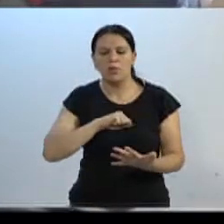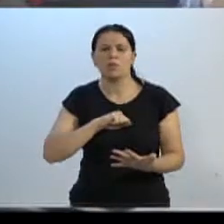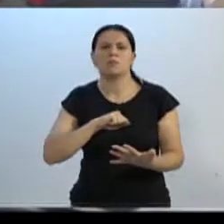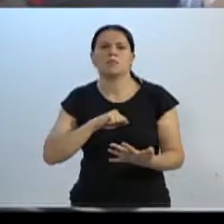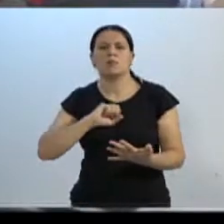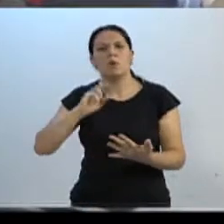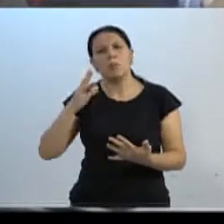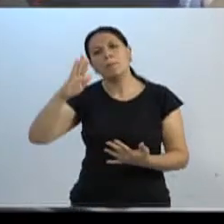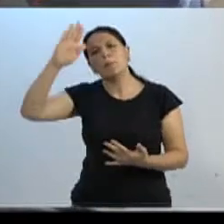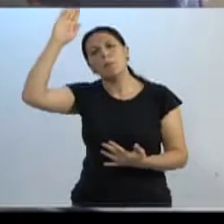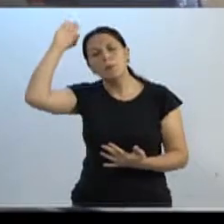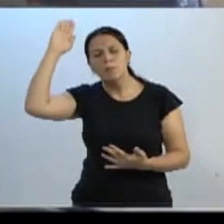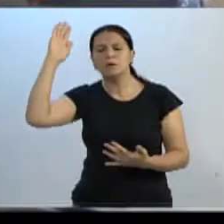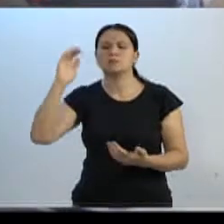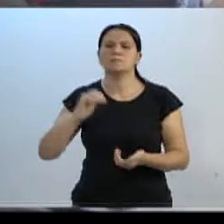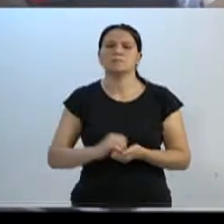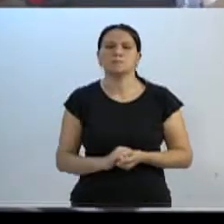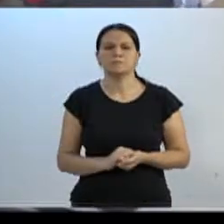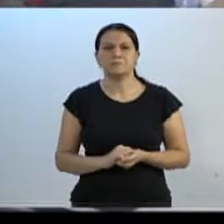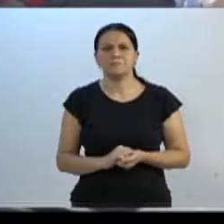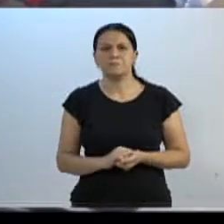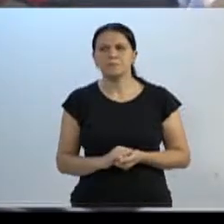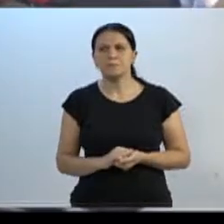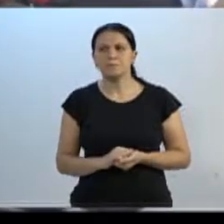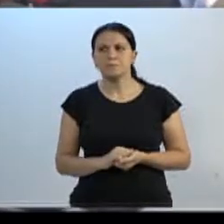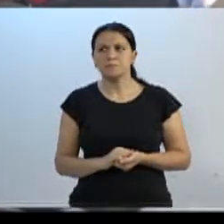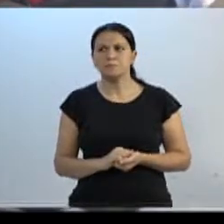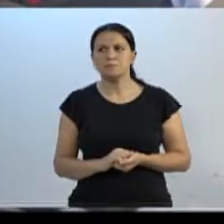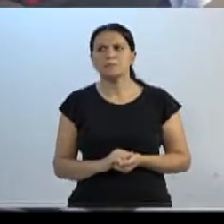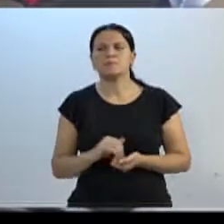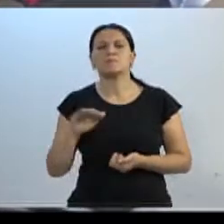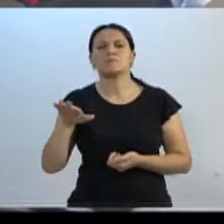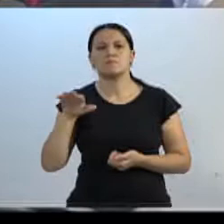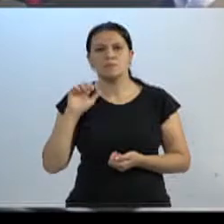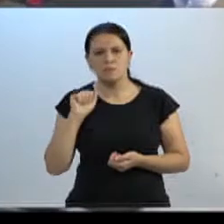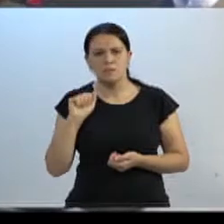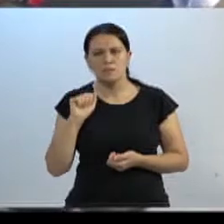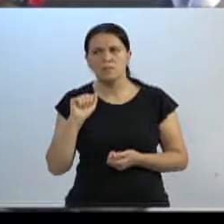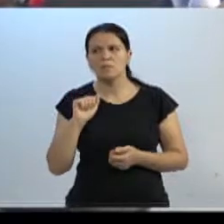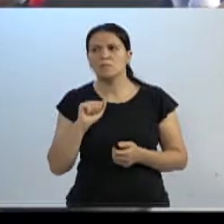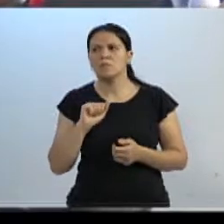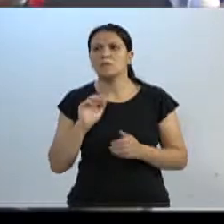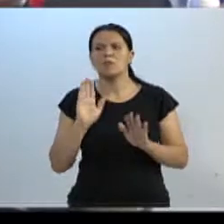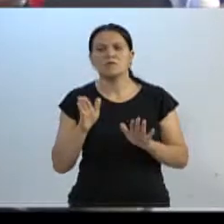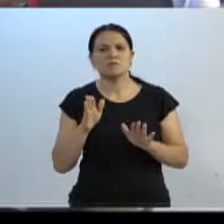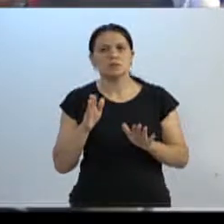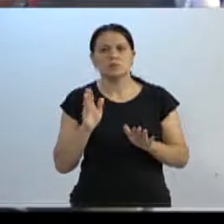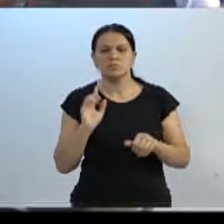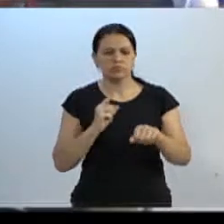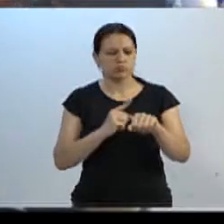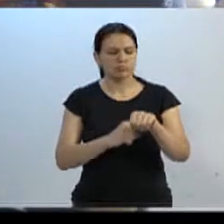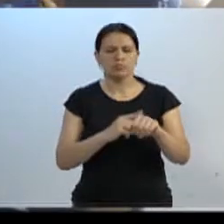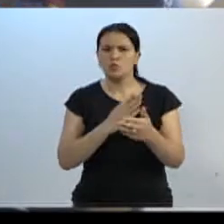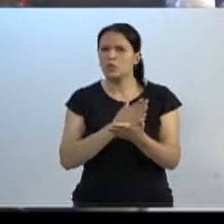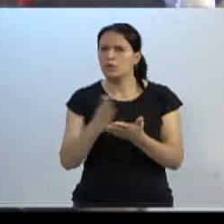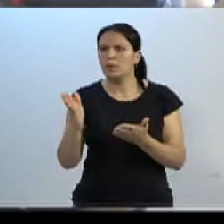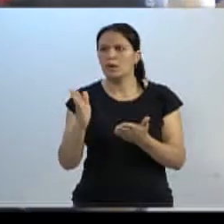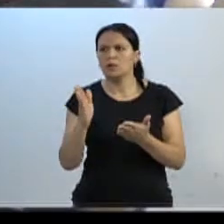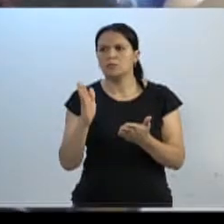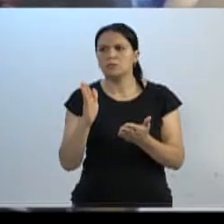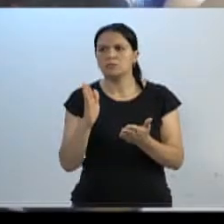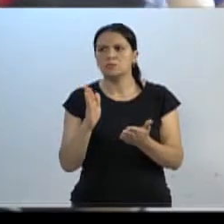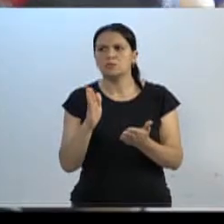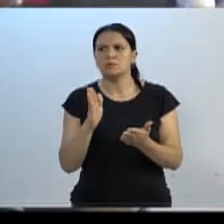acione o corpo de bombeiros, um, nove, três. Acionado o socorro externo, você imediatamente começa o procedimento.